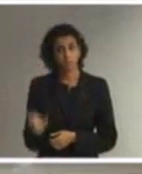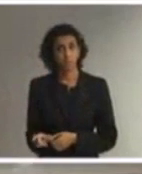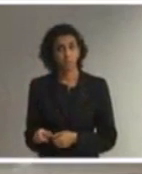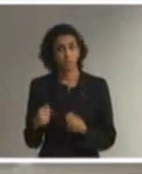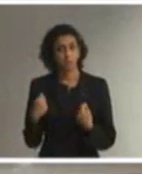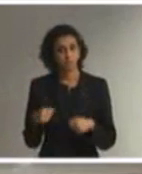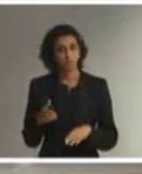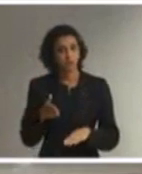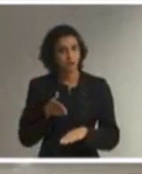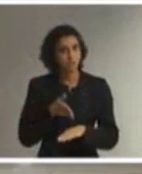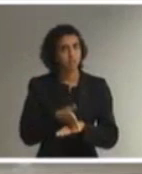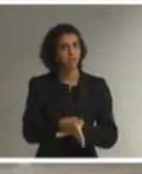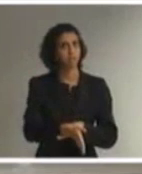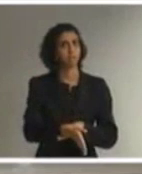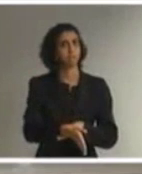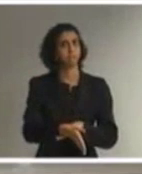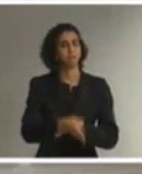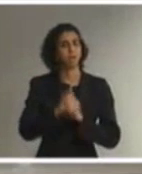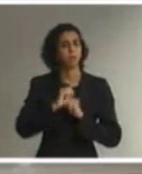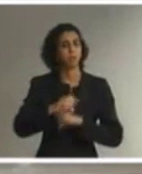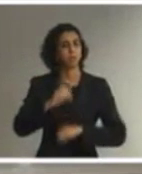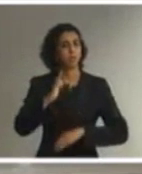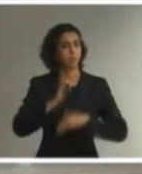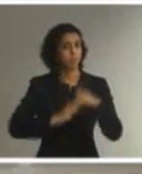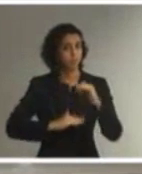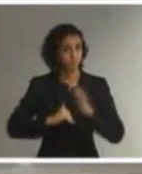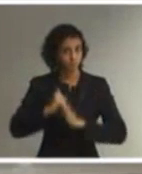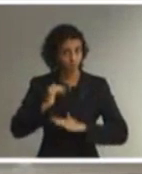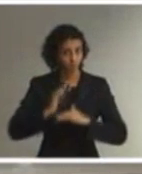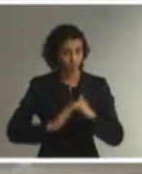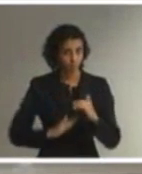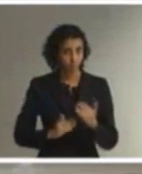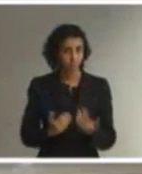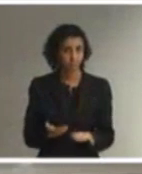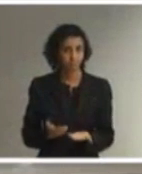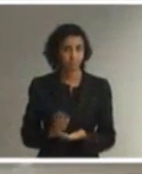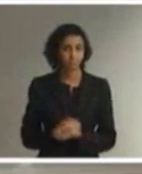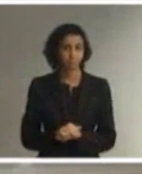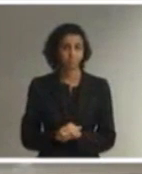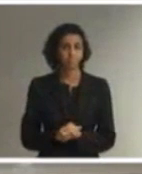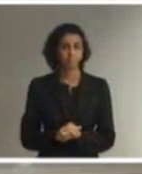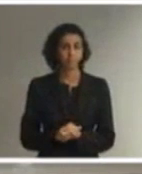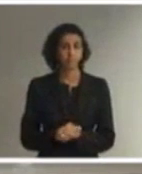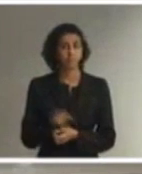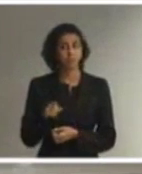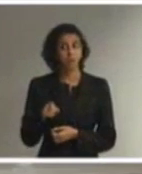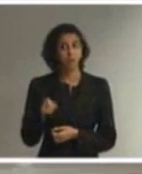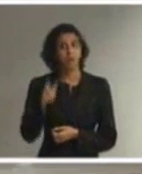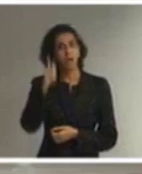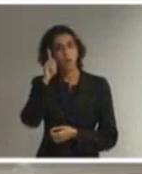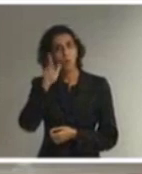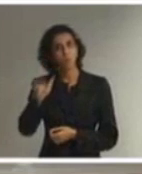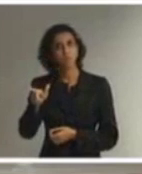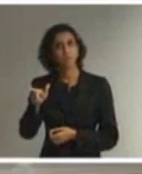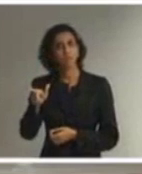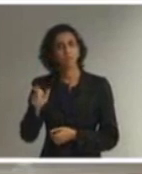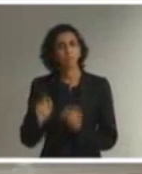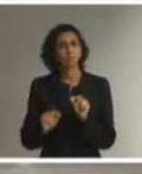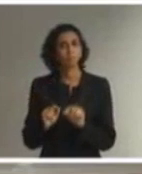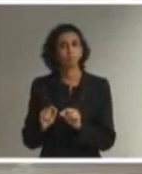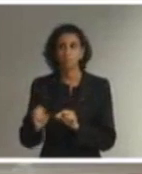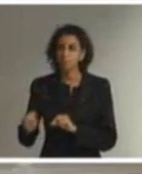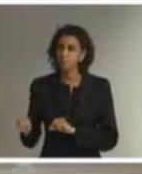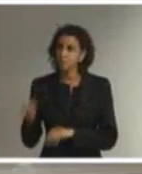à educação profissional, de maneira a lhe proporcionar oportunidades de acesso